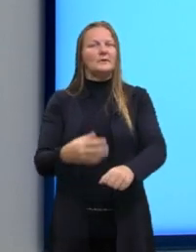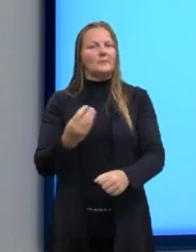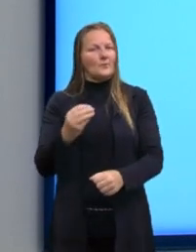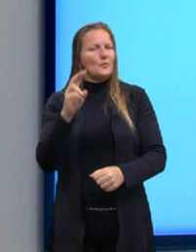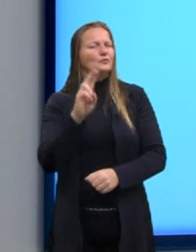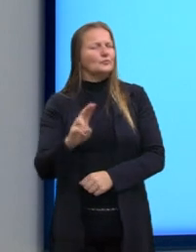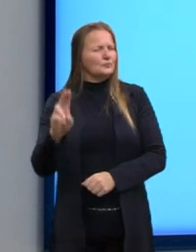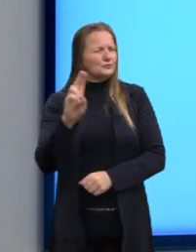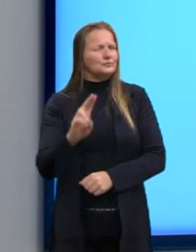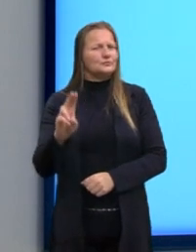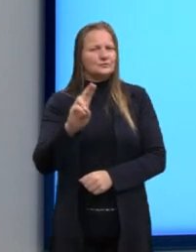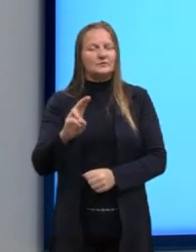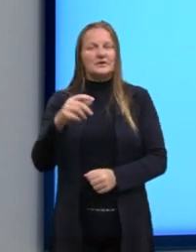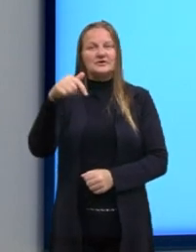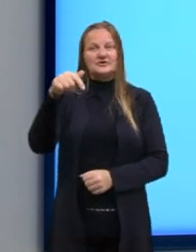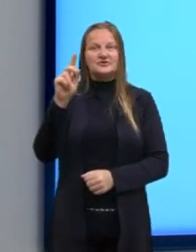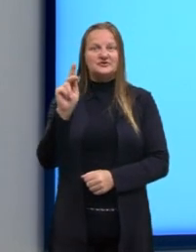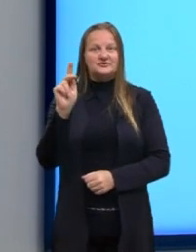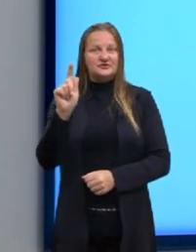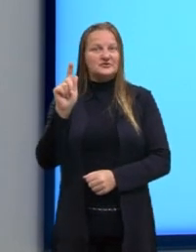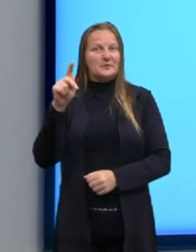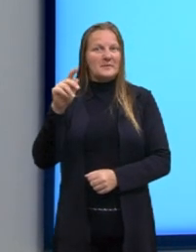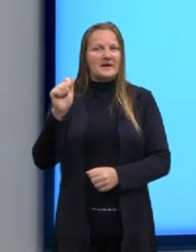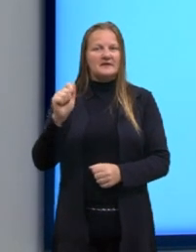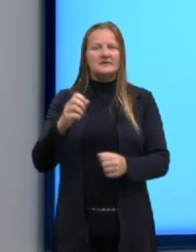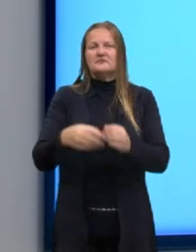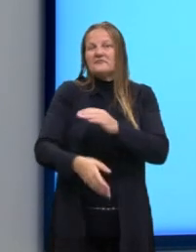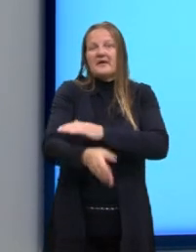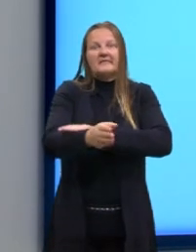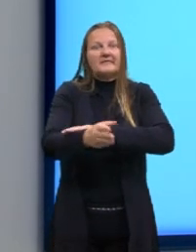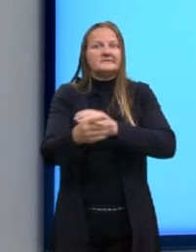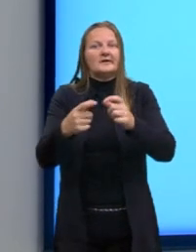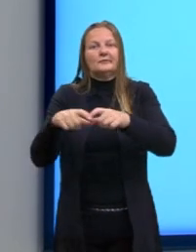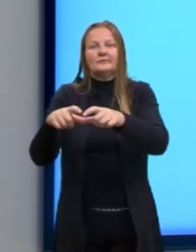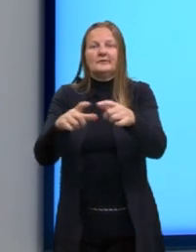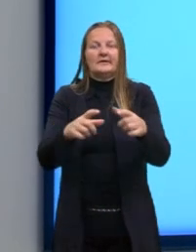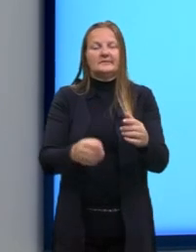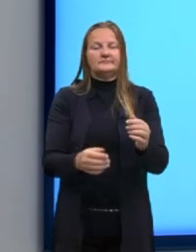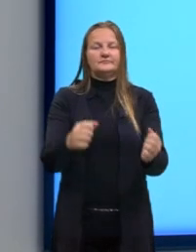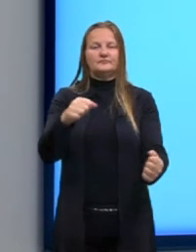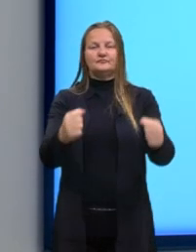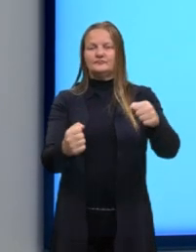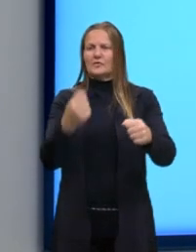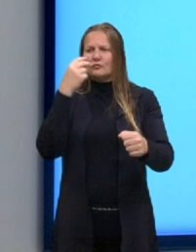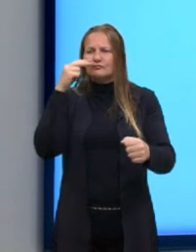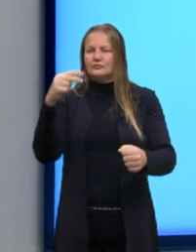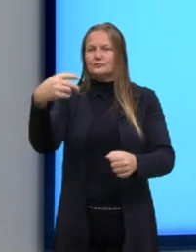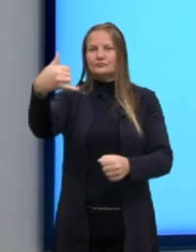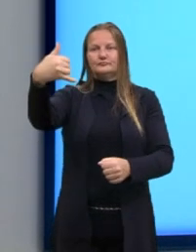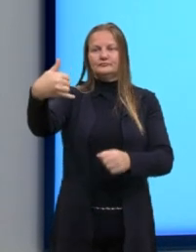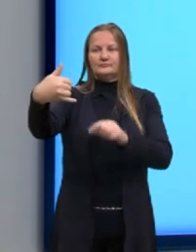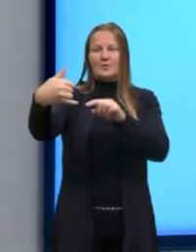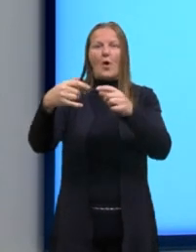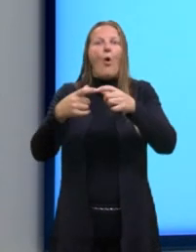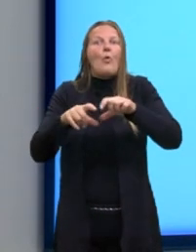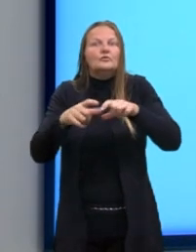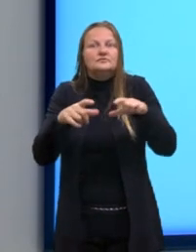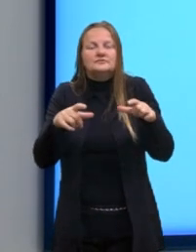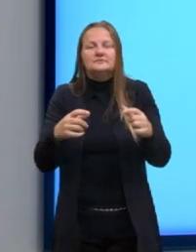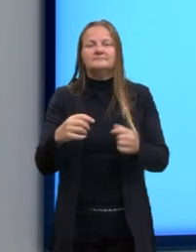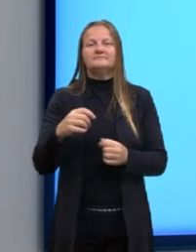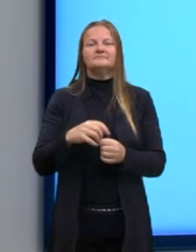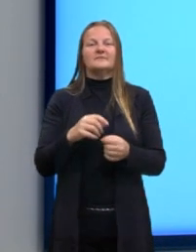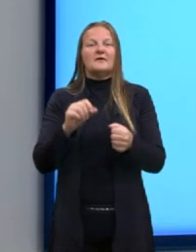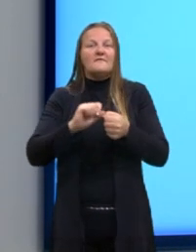utilizar o GPS, quando a gente vai efetuar uma viagem, a gente tem que fazer ali determinado